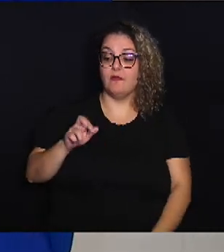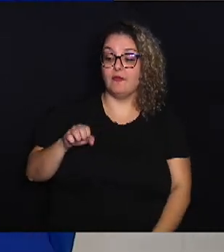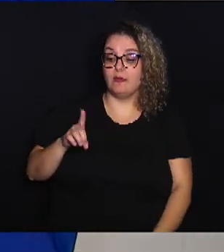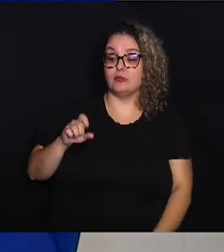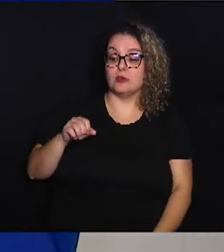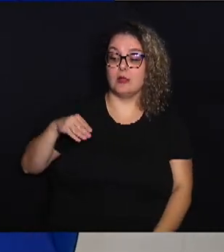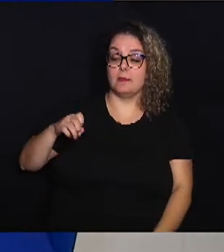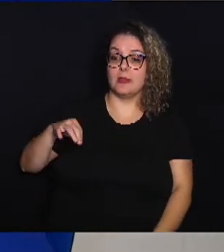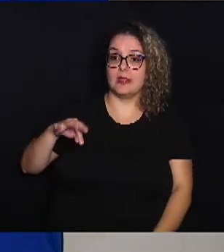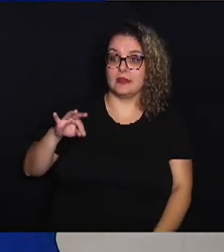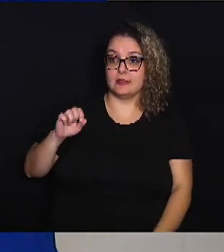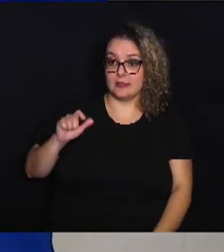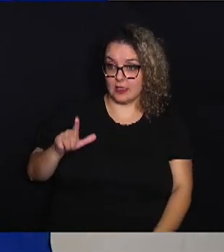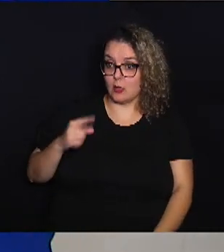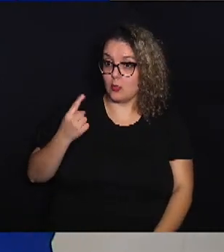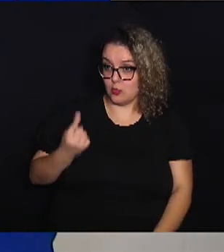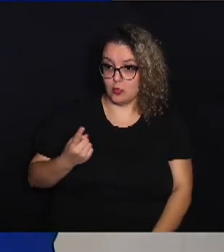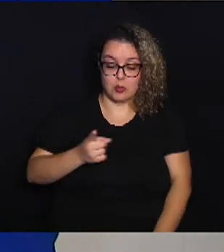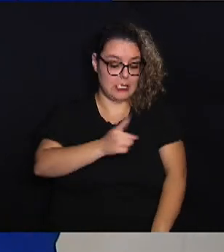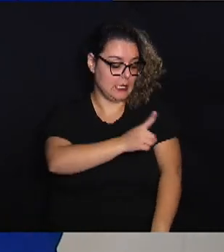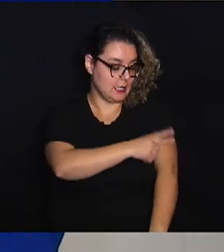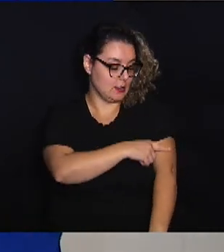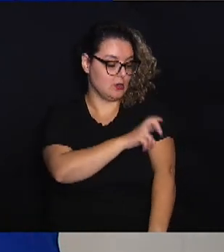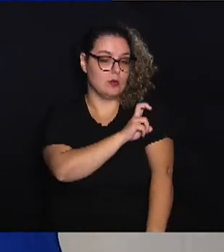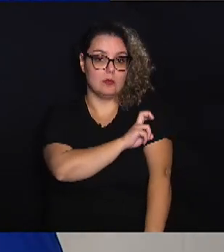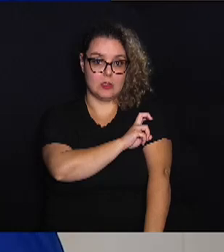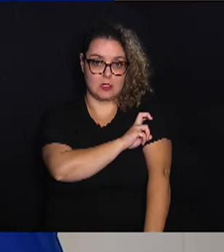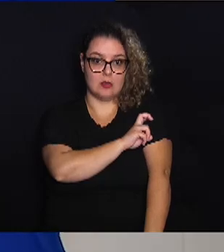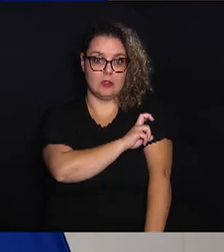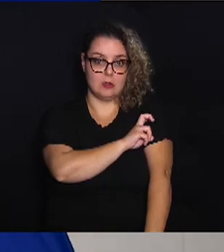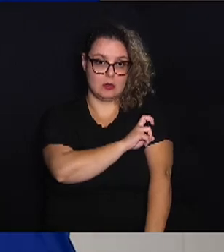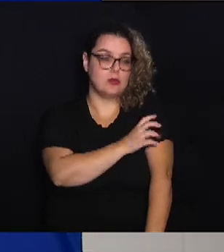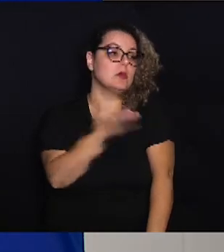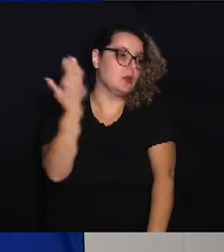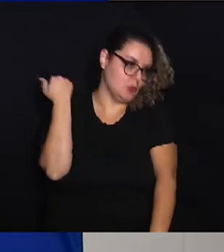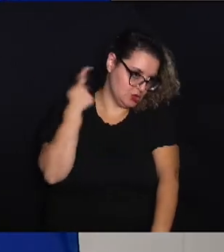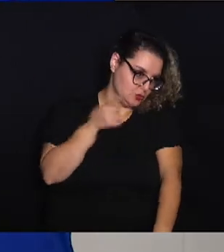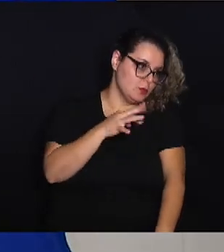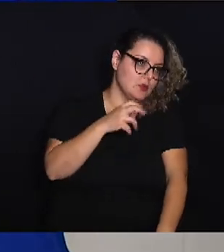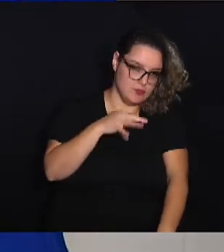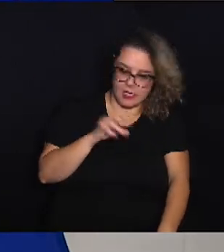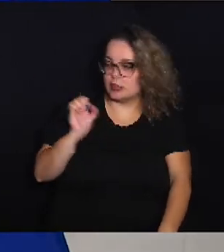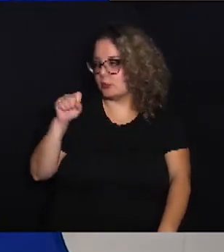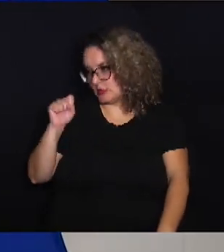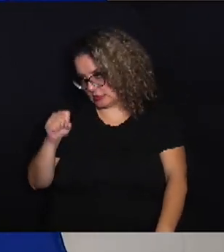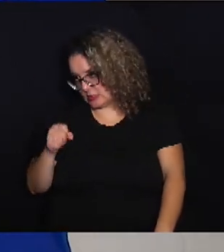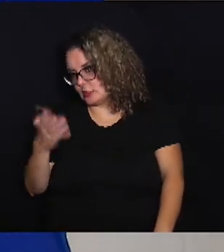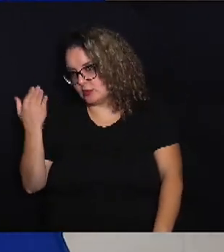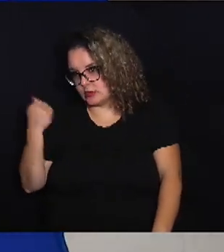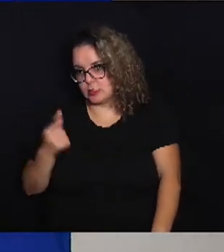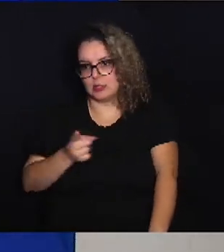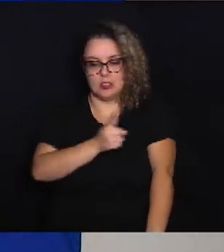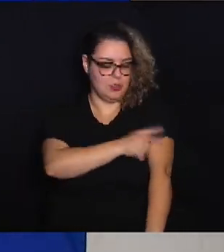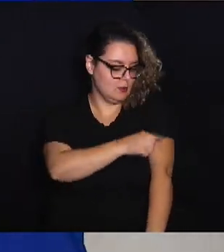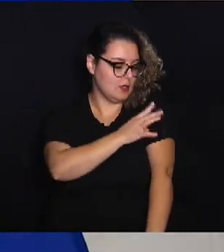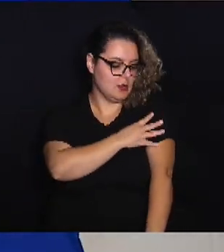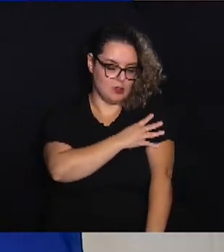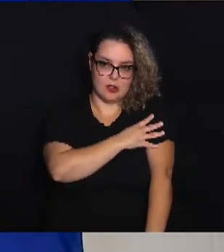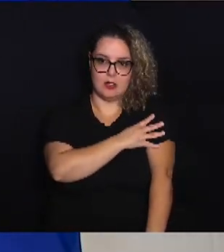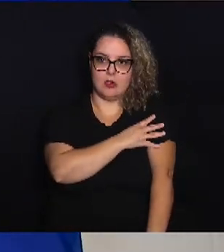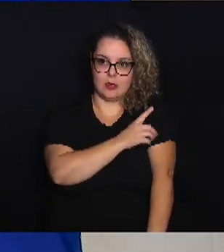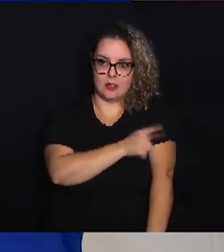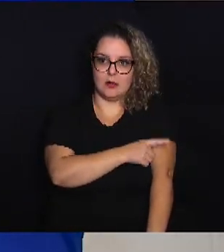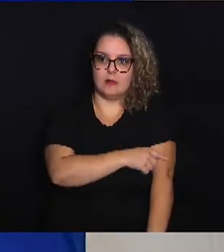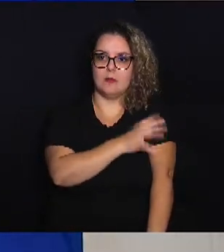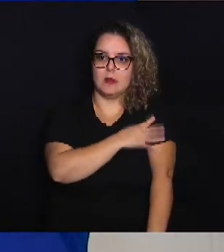um, que é de primeiro ao quinto ano. Ah, tá. Que é o antigo primário. Que é o antigo primário, que é de primeira... A quarta série. quarta